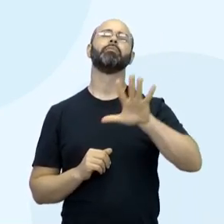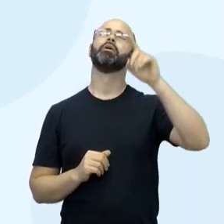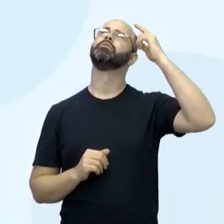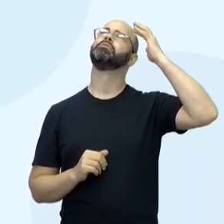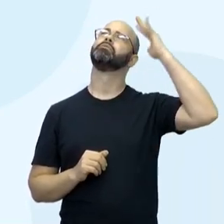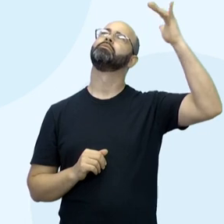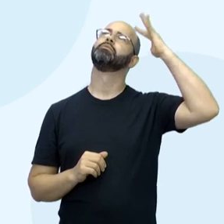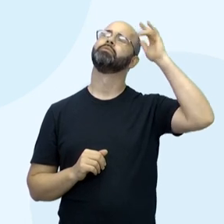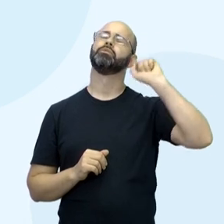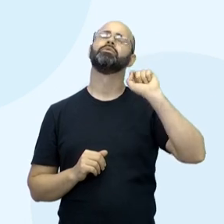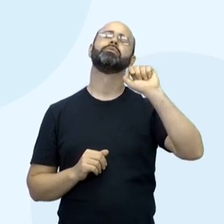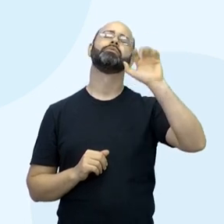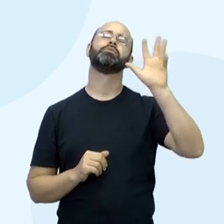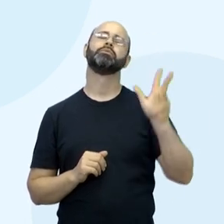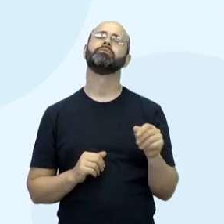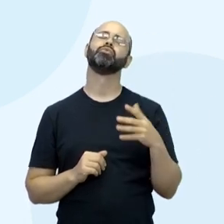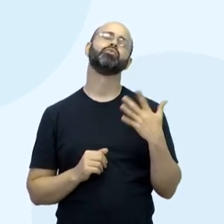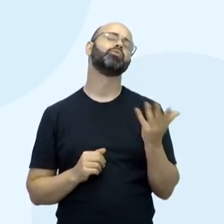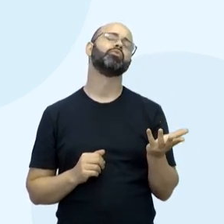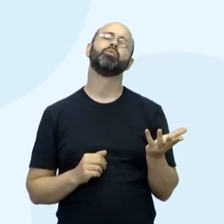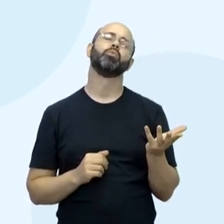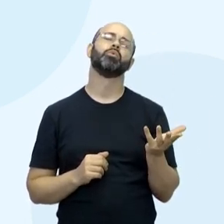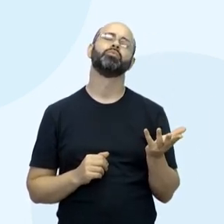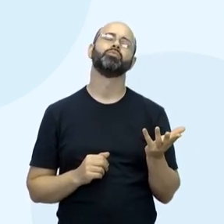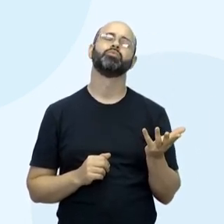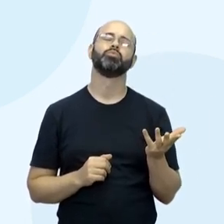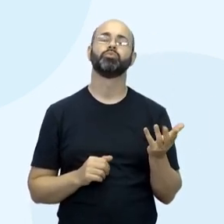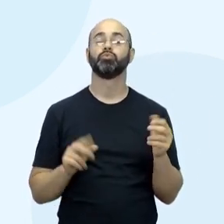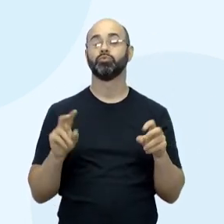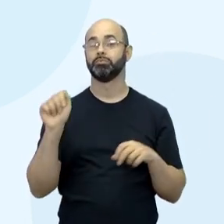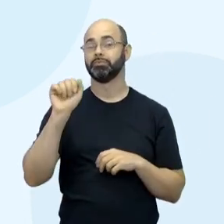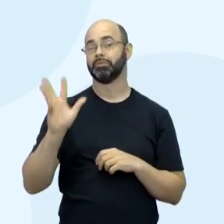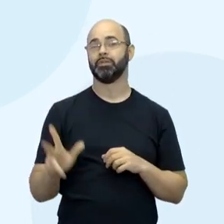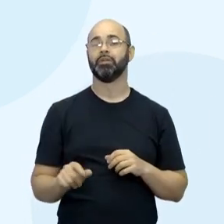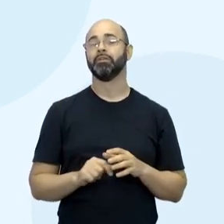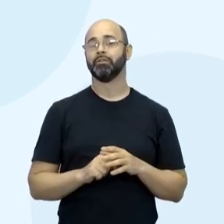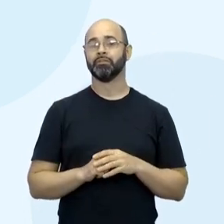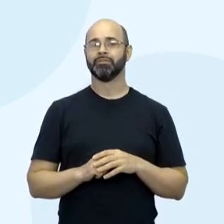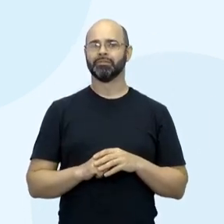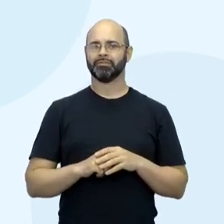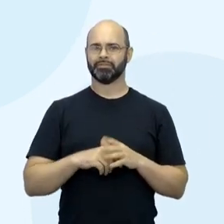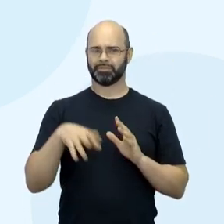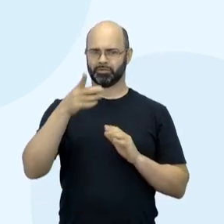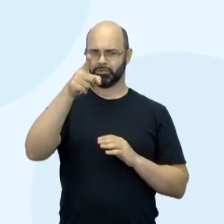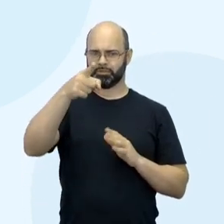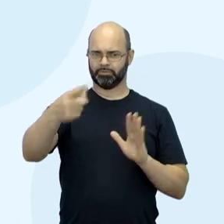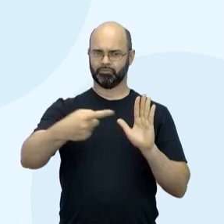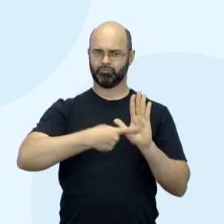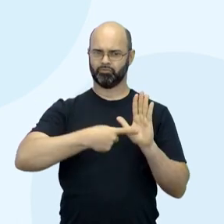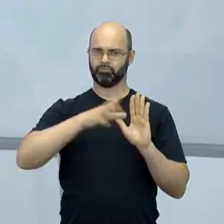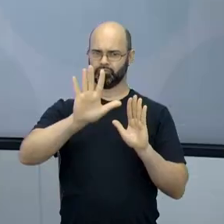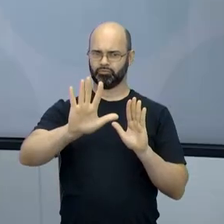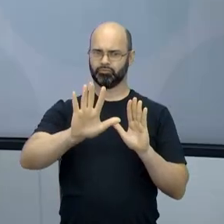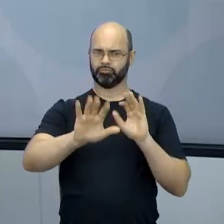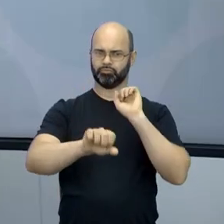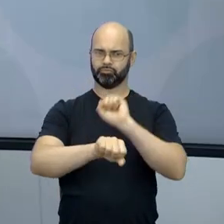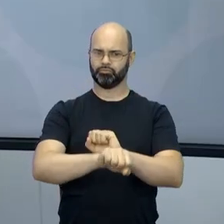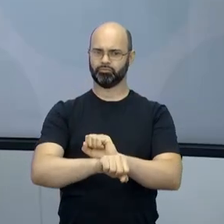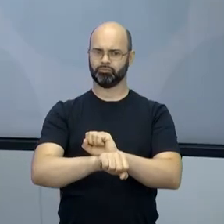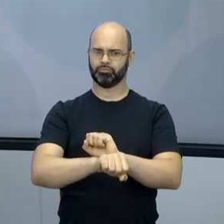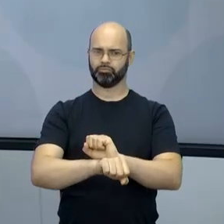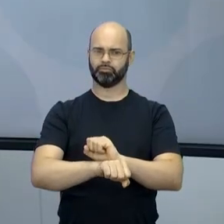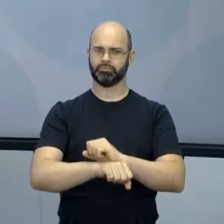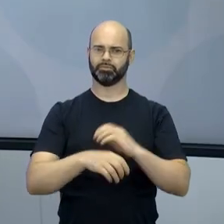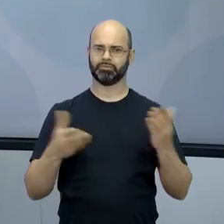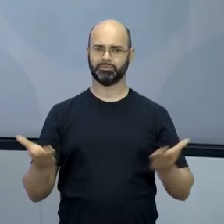sua mente? Quais as primeiras imagens que vêm à sua mente? Eles travaram a aula agora e eles vão voltar. Para poder ver